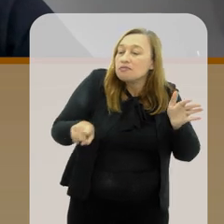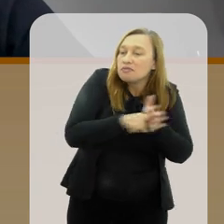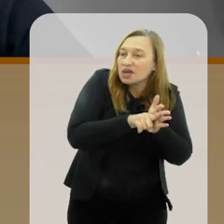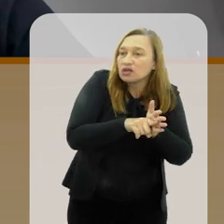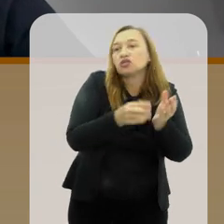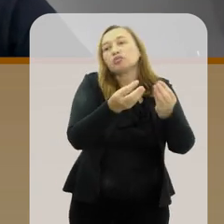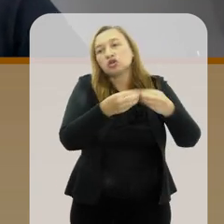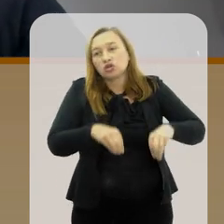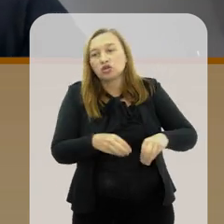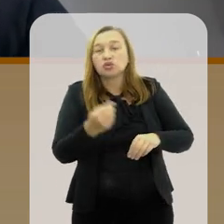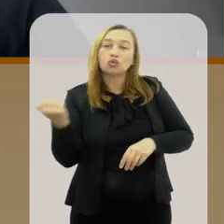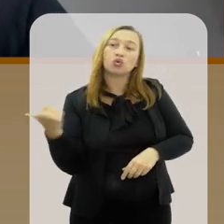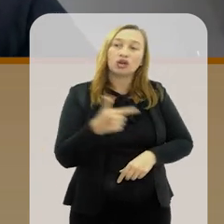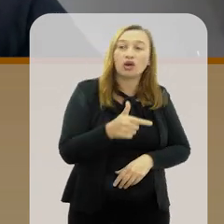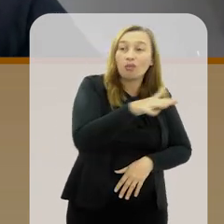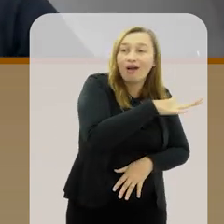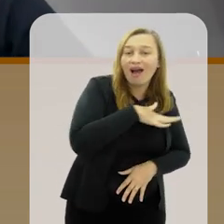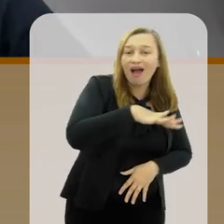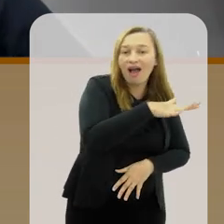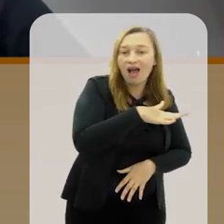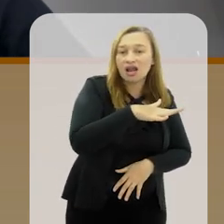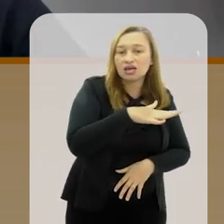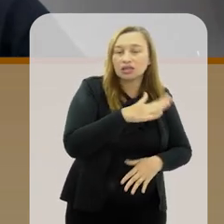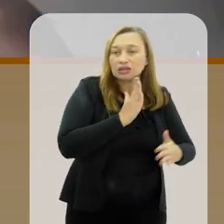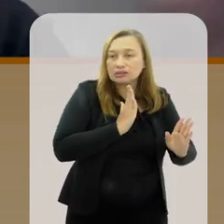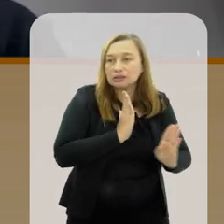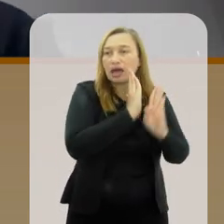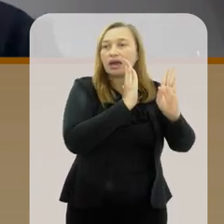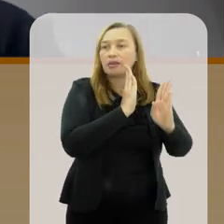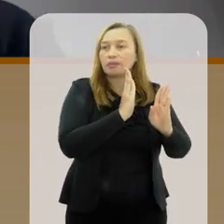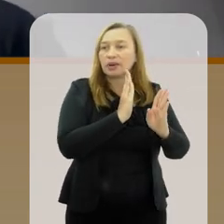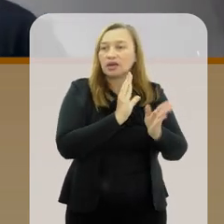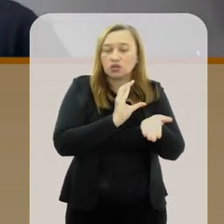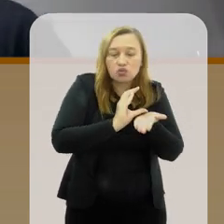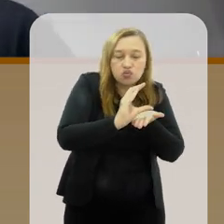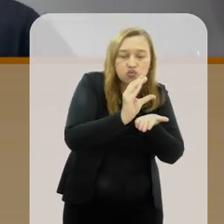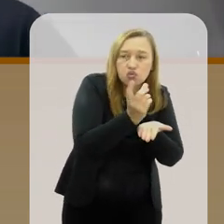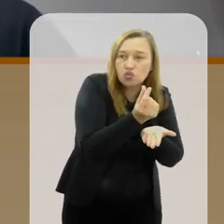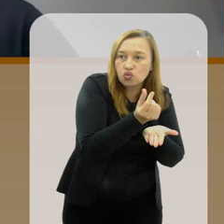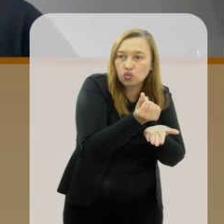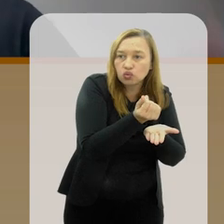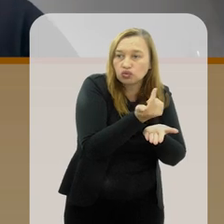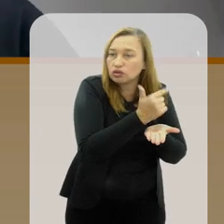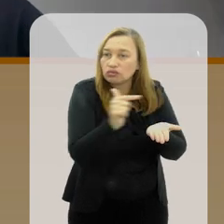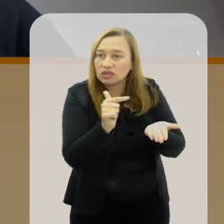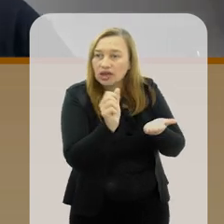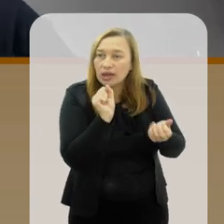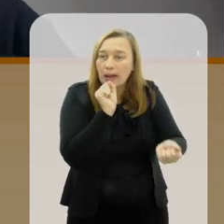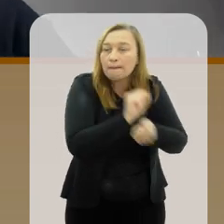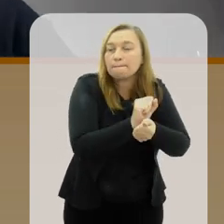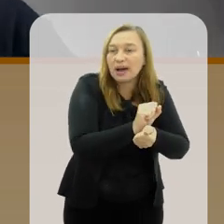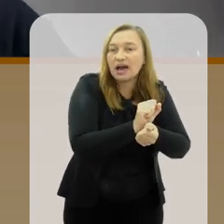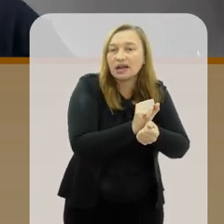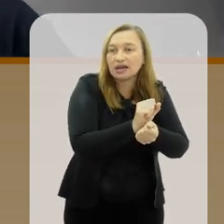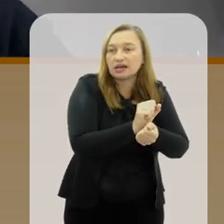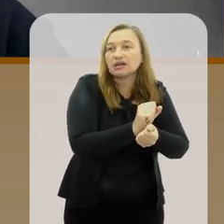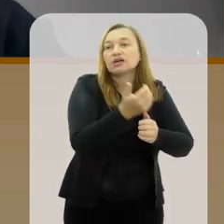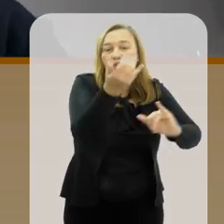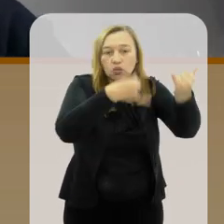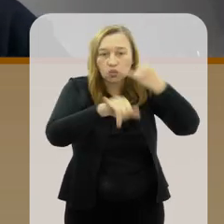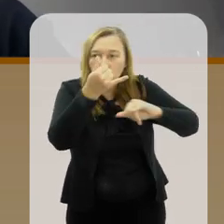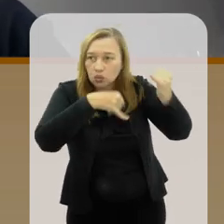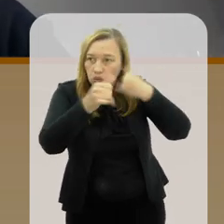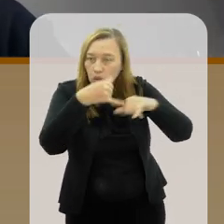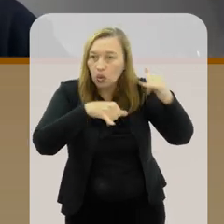relativamente menos danoso do que numa área experimental onde se de repente os recursos desaparecem e laboratório para disfuncionar e toda